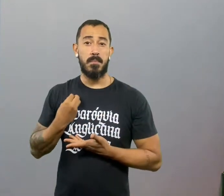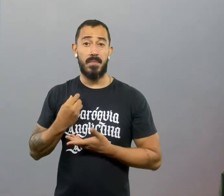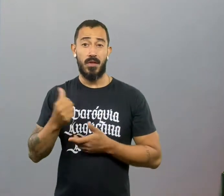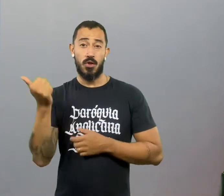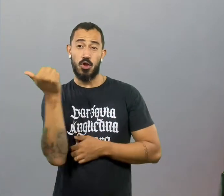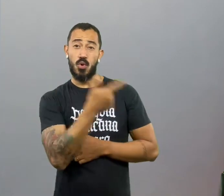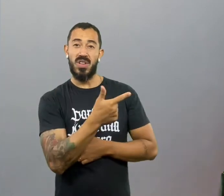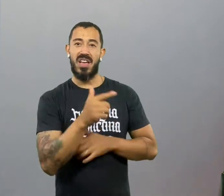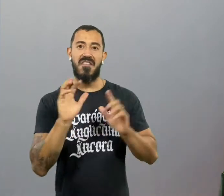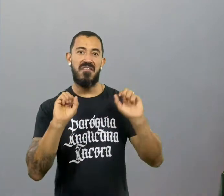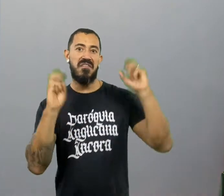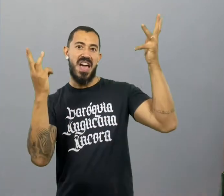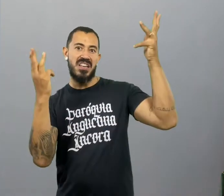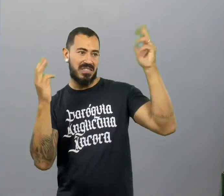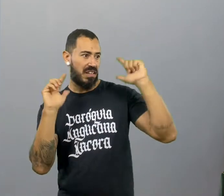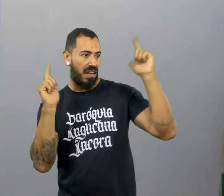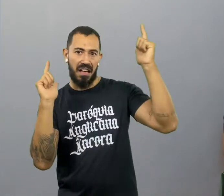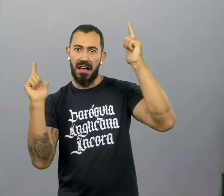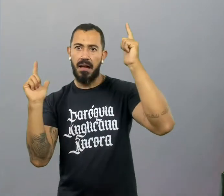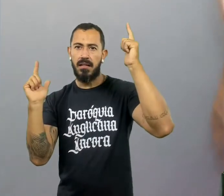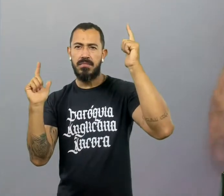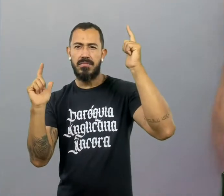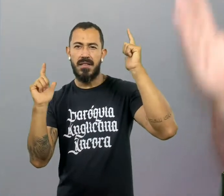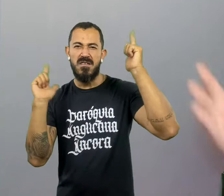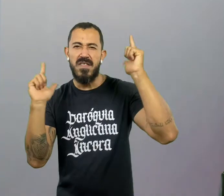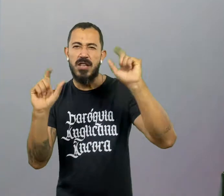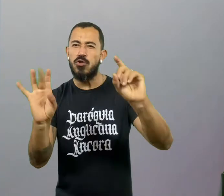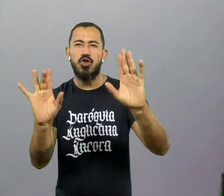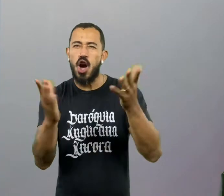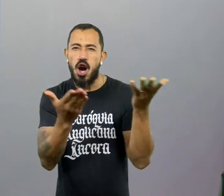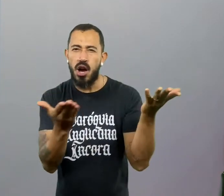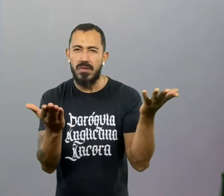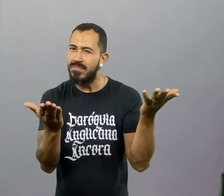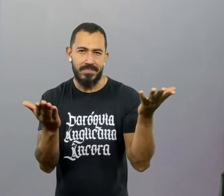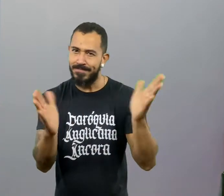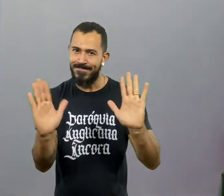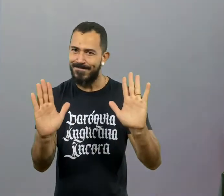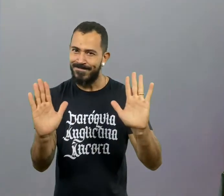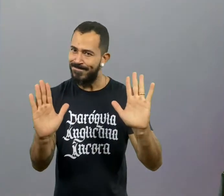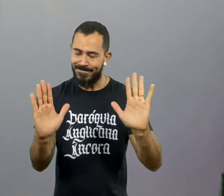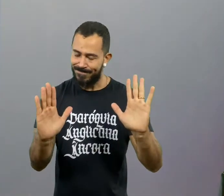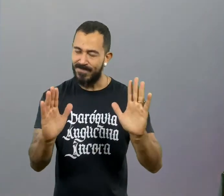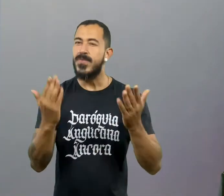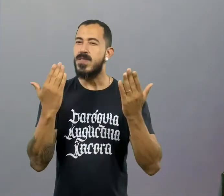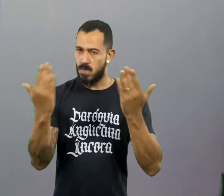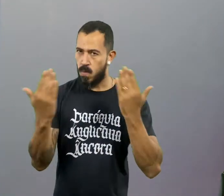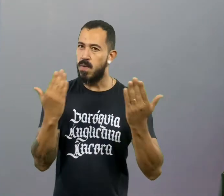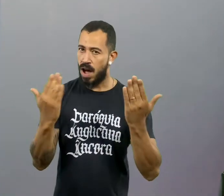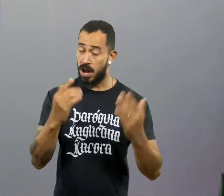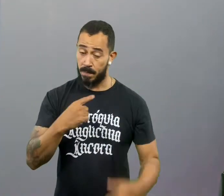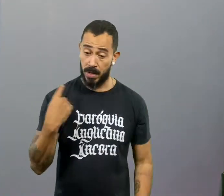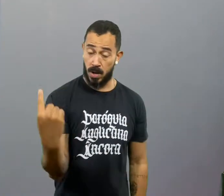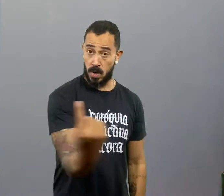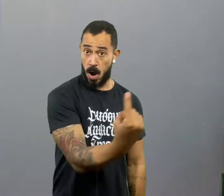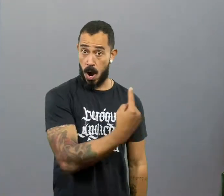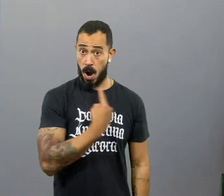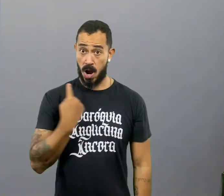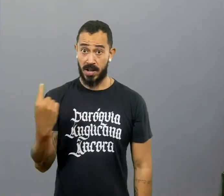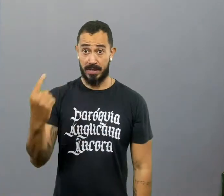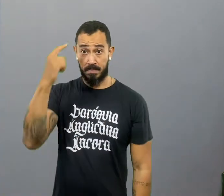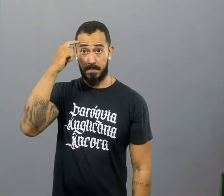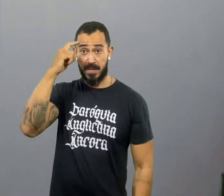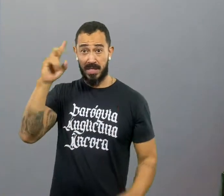conselho de sabedoria. Ou seja, não sei que ficar aí procurando velórios para lá para cá, mas o espírito da coisa. Pensar sobre os